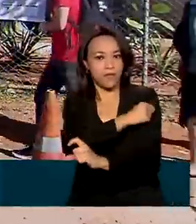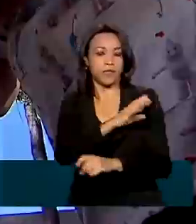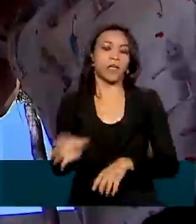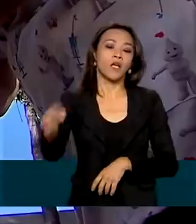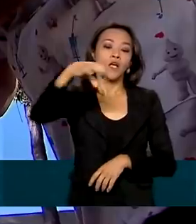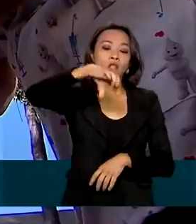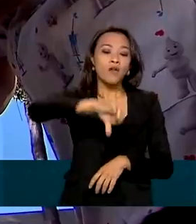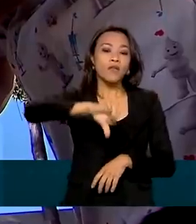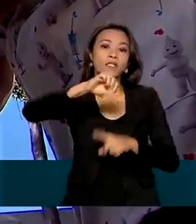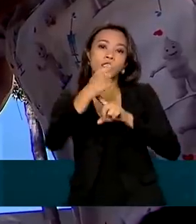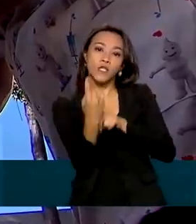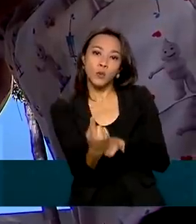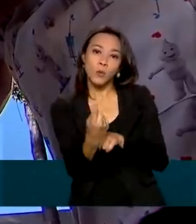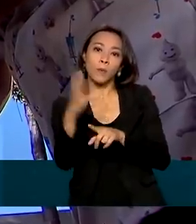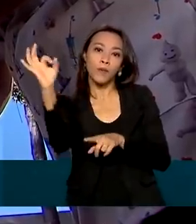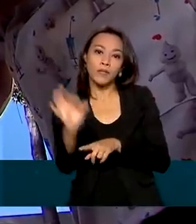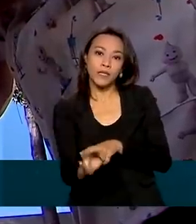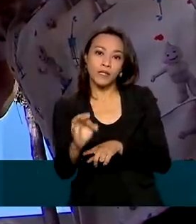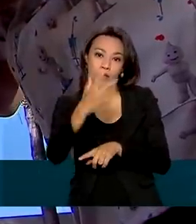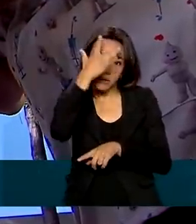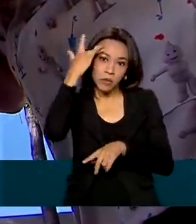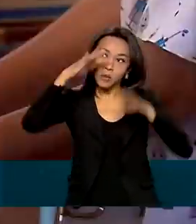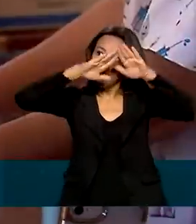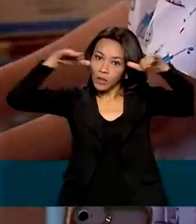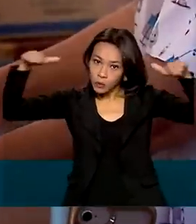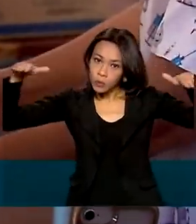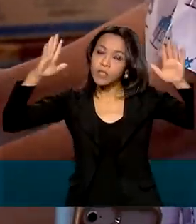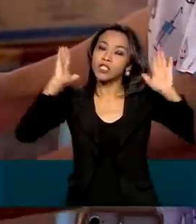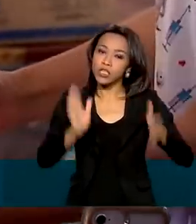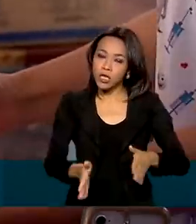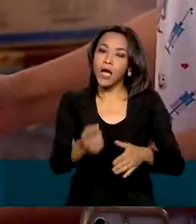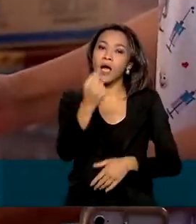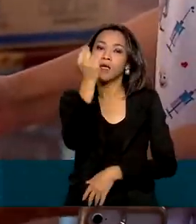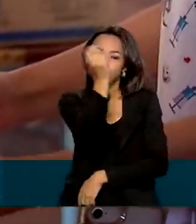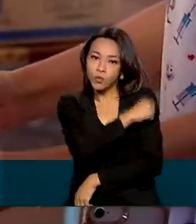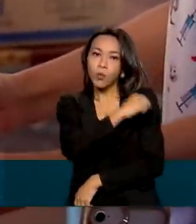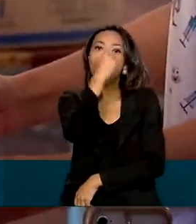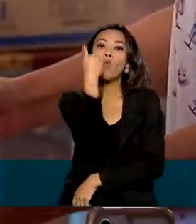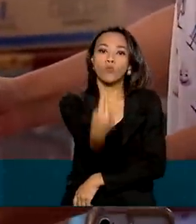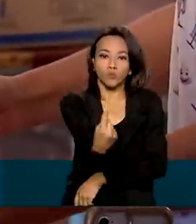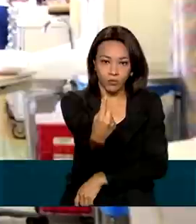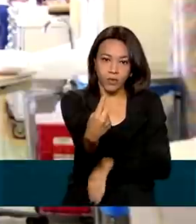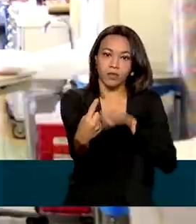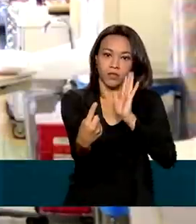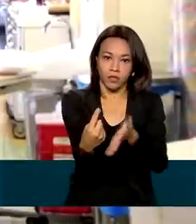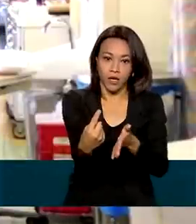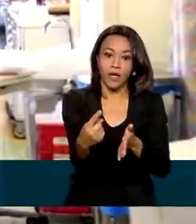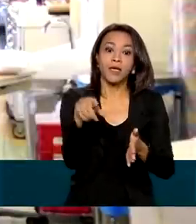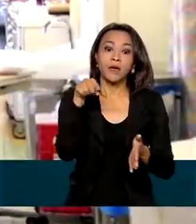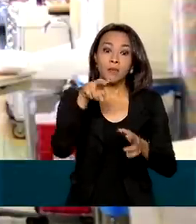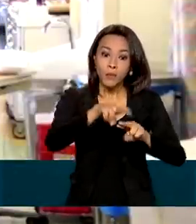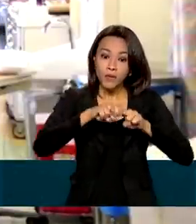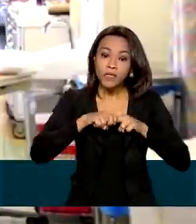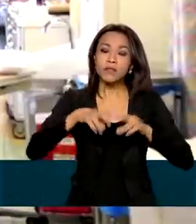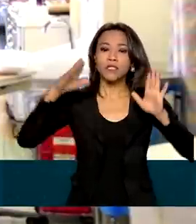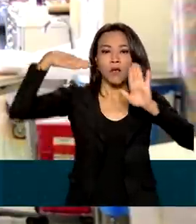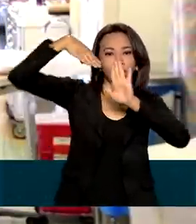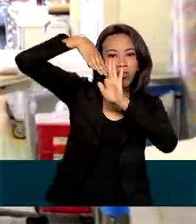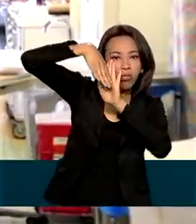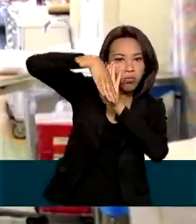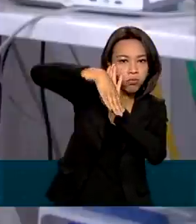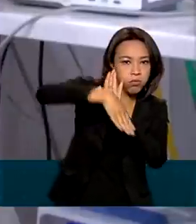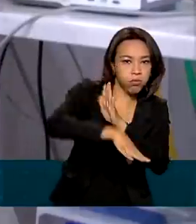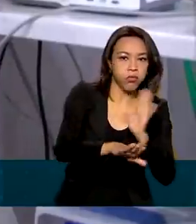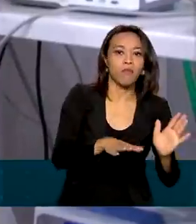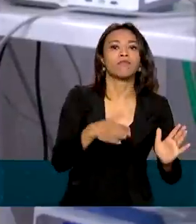% da população adulta já tomou pelo menos uma dose da vacina, o que fez com que a média de casos sofresse